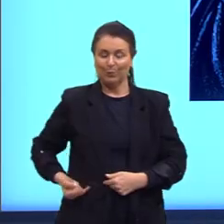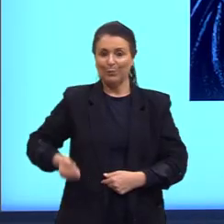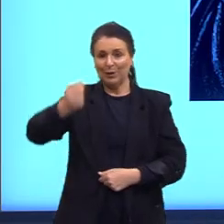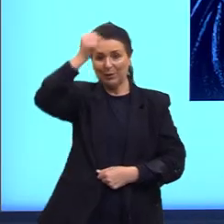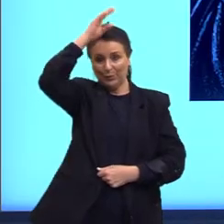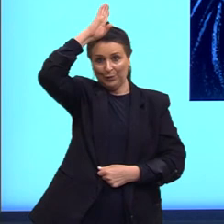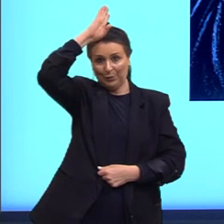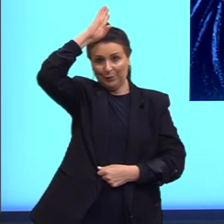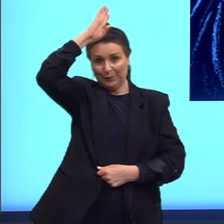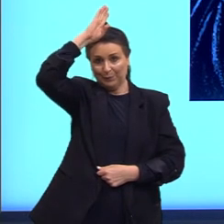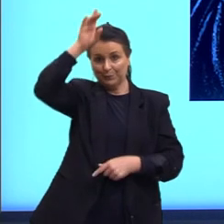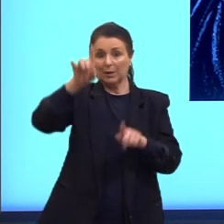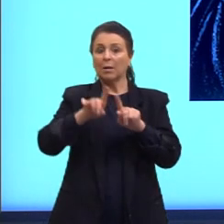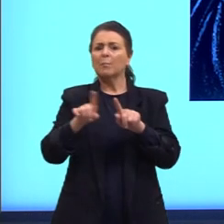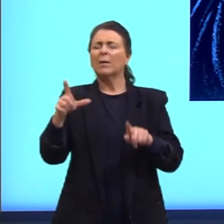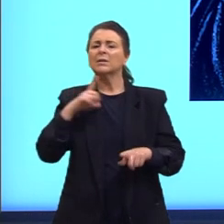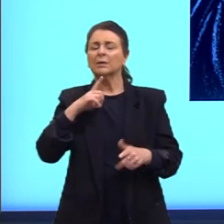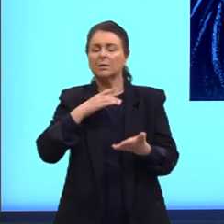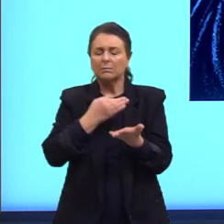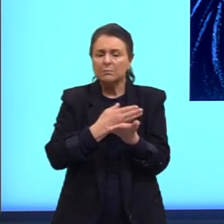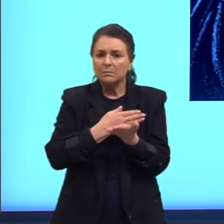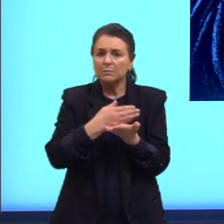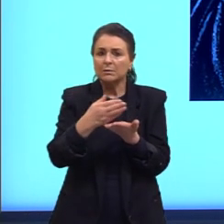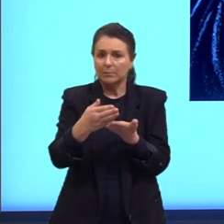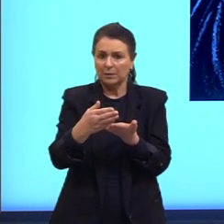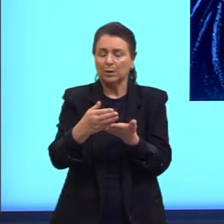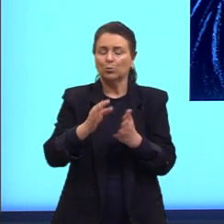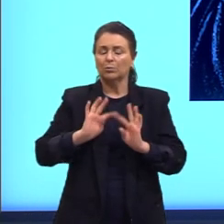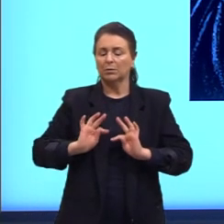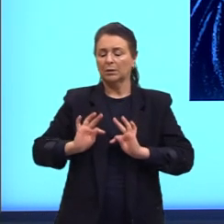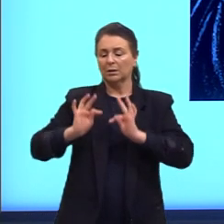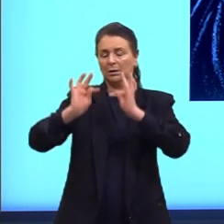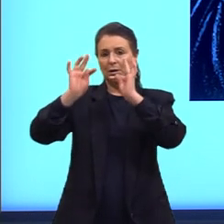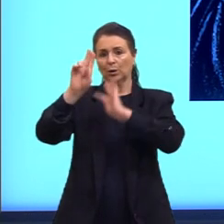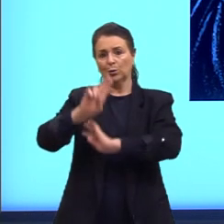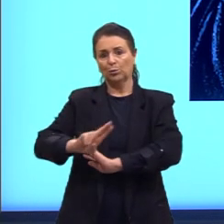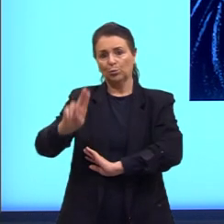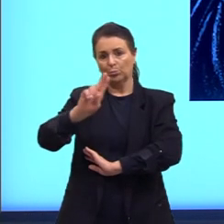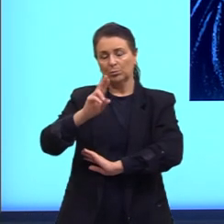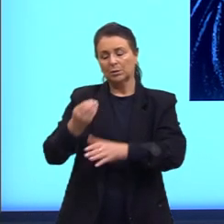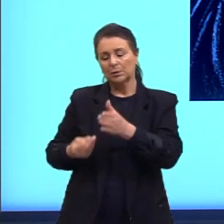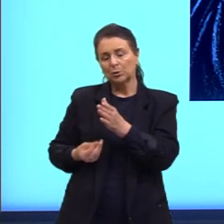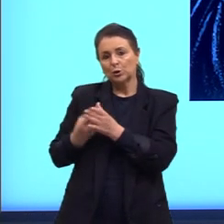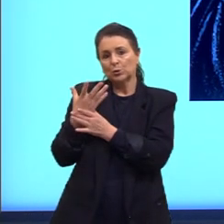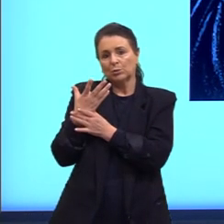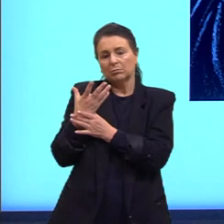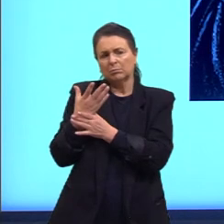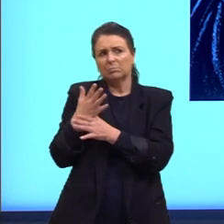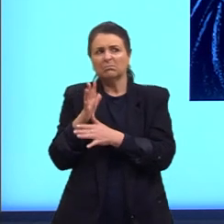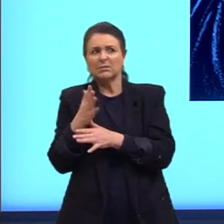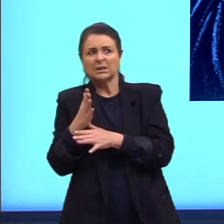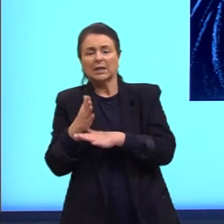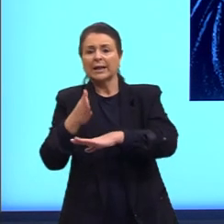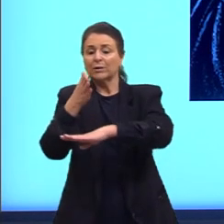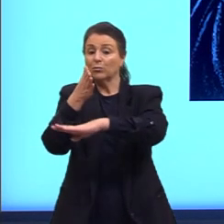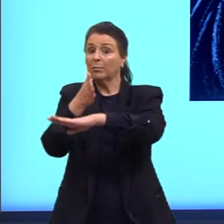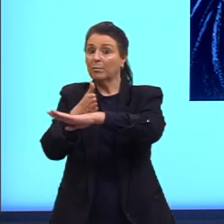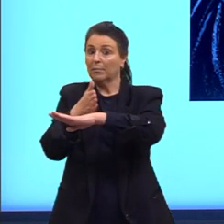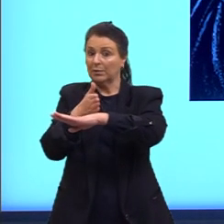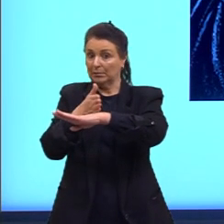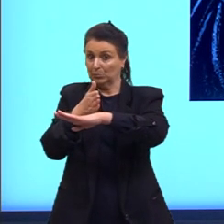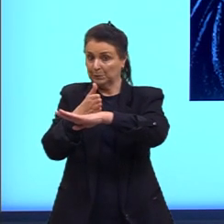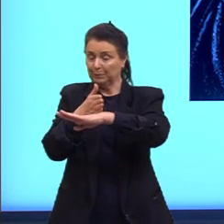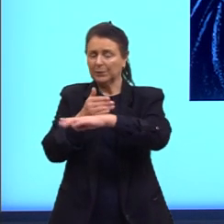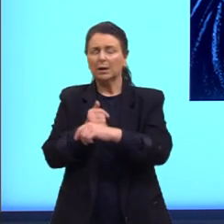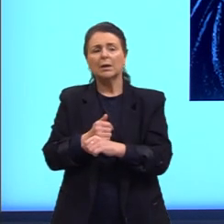Porém, a gente tem um início tecnológico aí que veio surgindo durante a Idade Média, quando